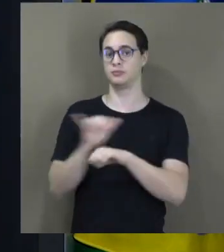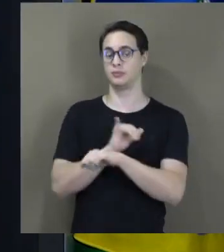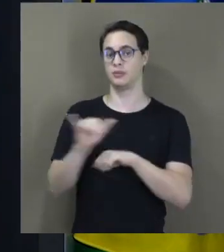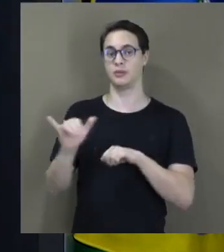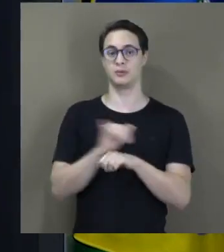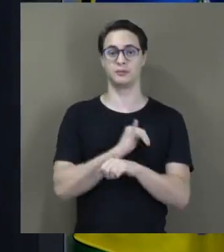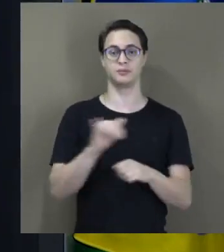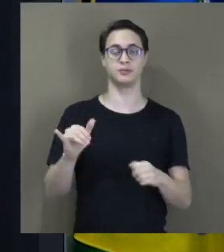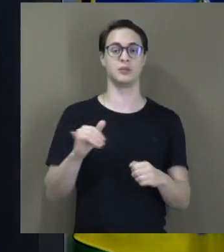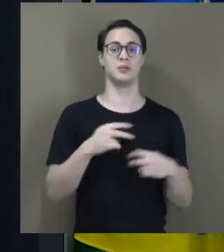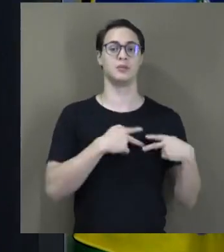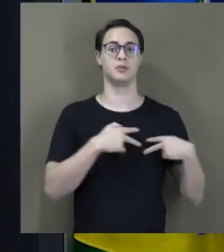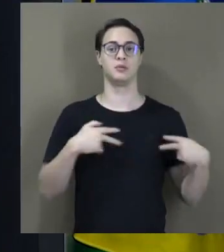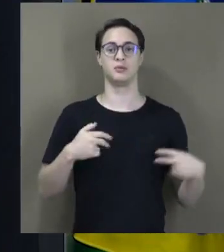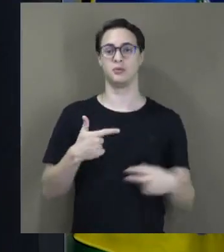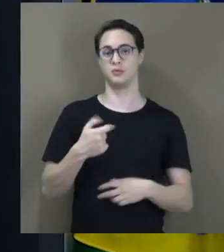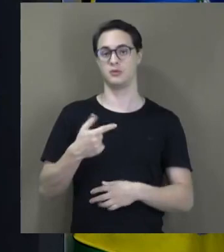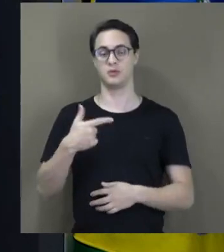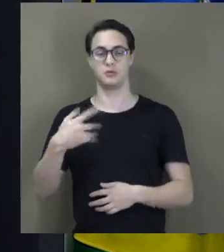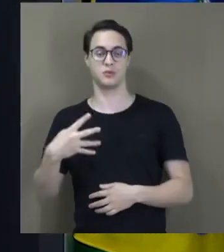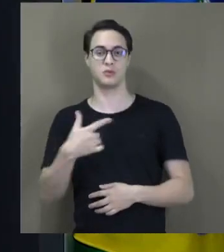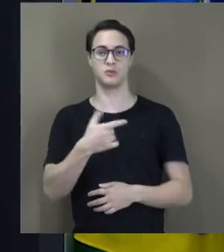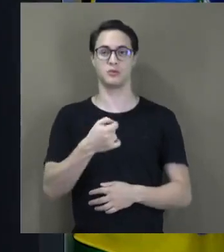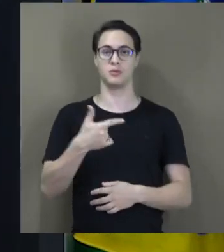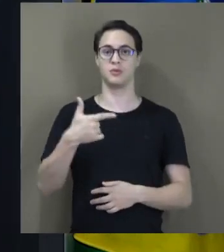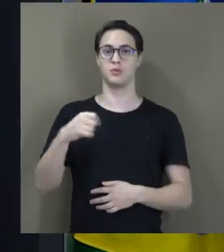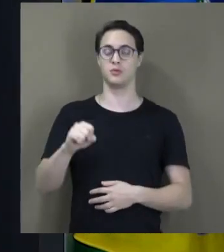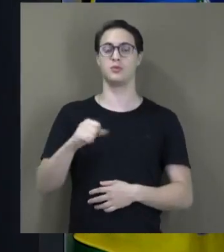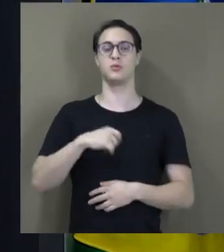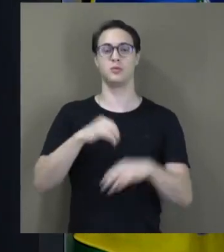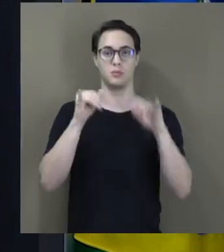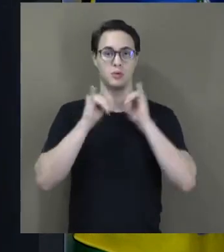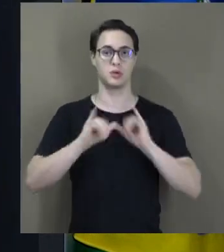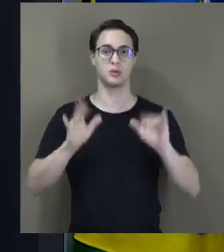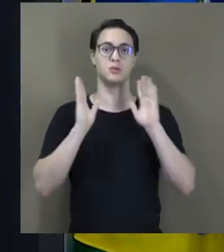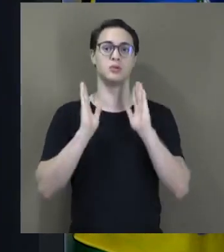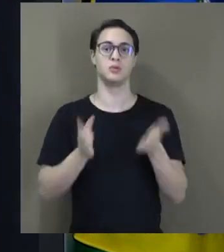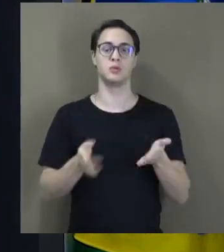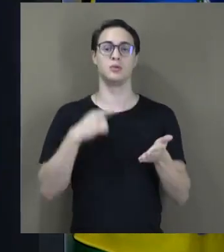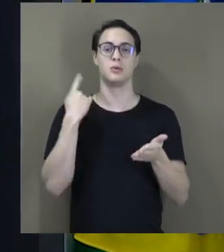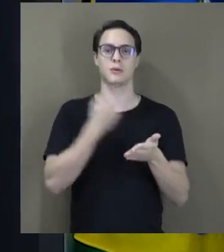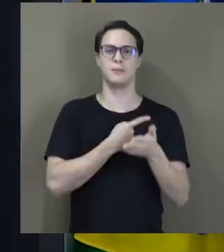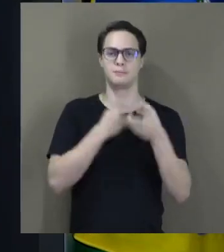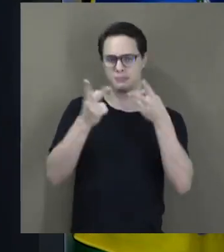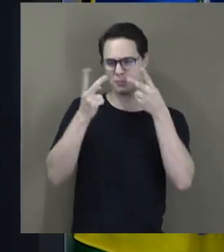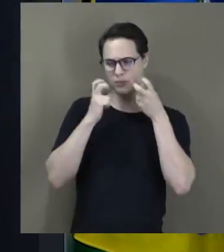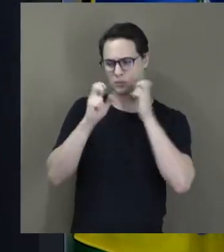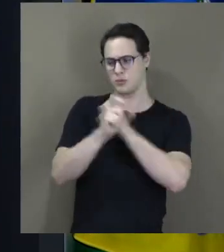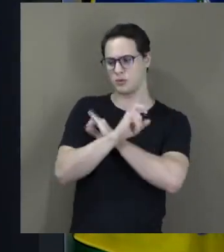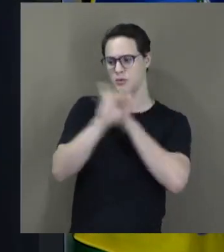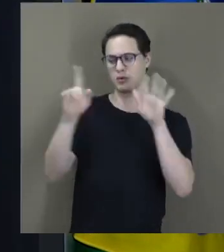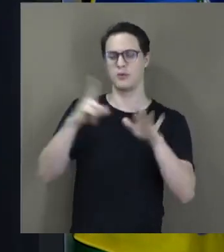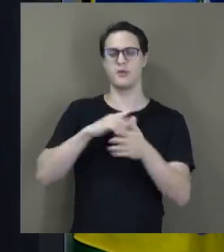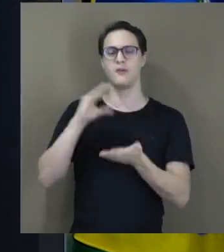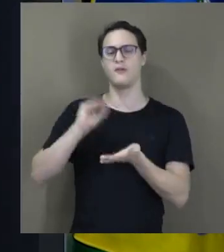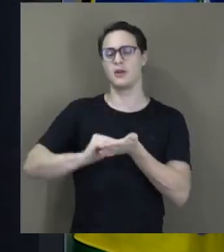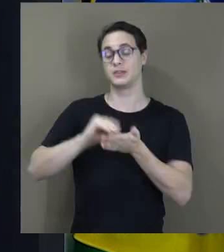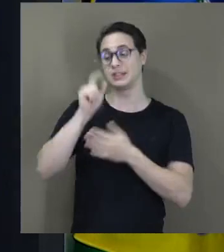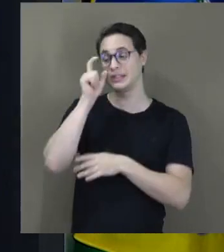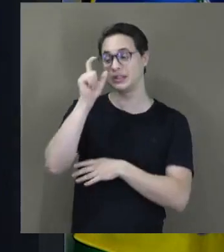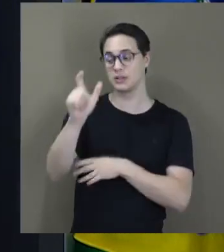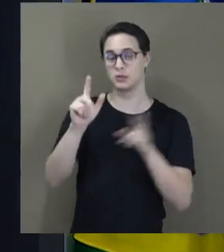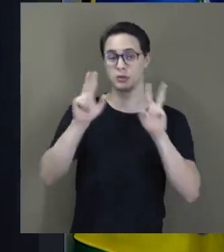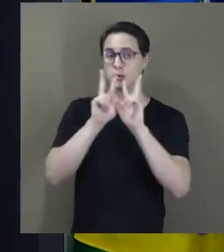Petrobras 2024-2028, recém-divulgado, ficou ainda mais evidente o desinteresse com relação